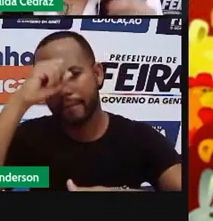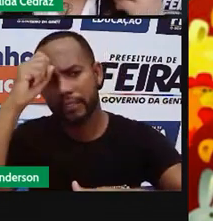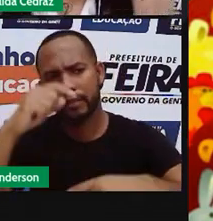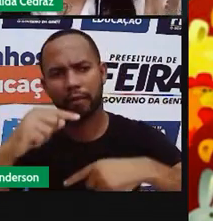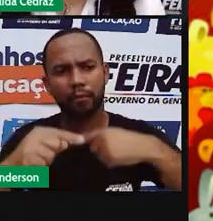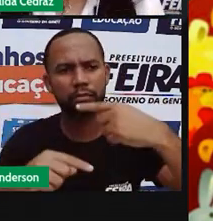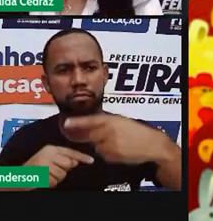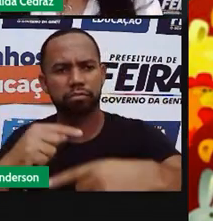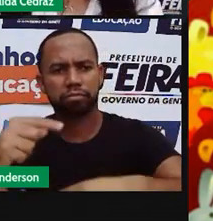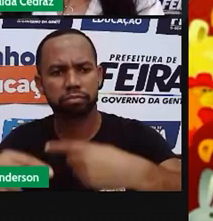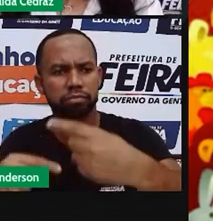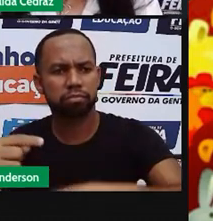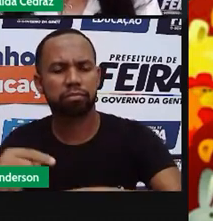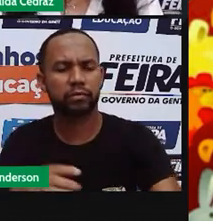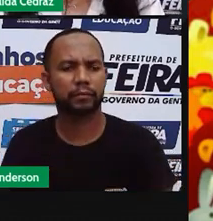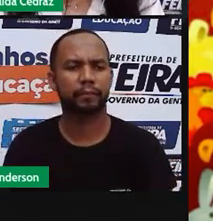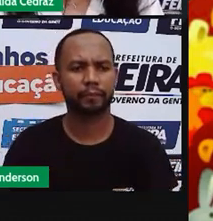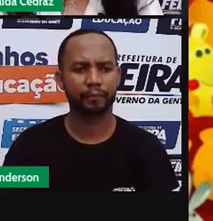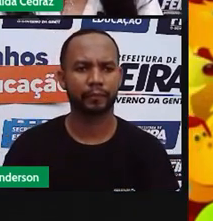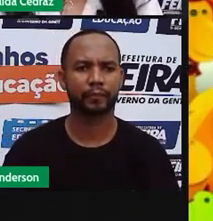história de pouco a pouco.